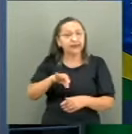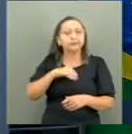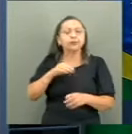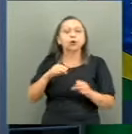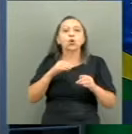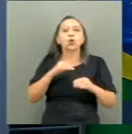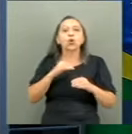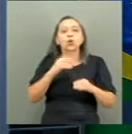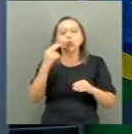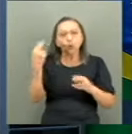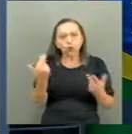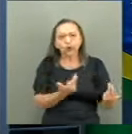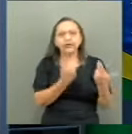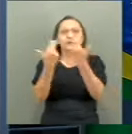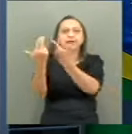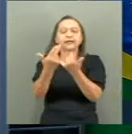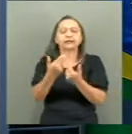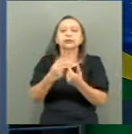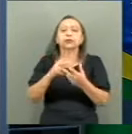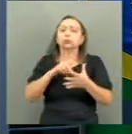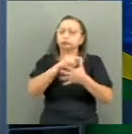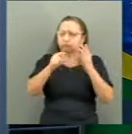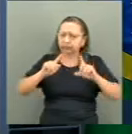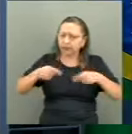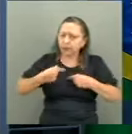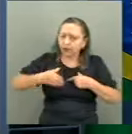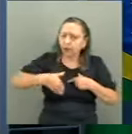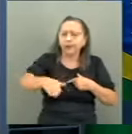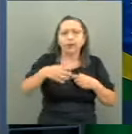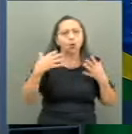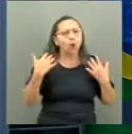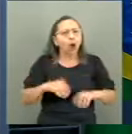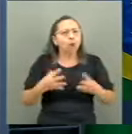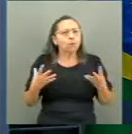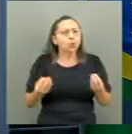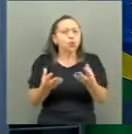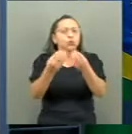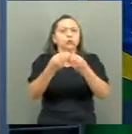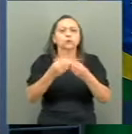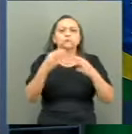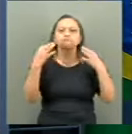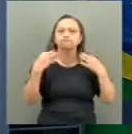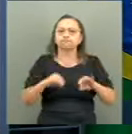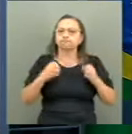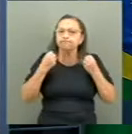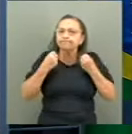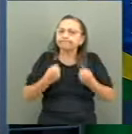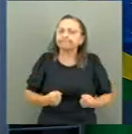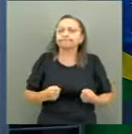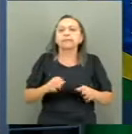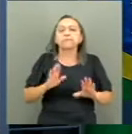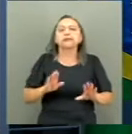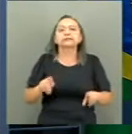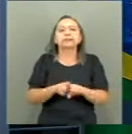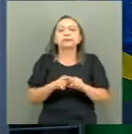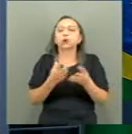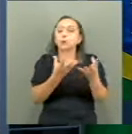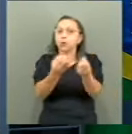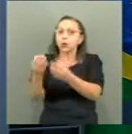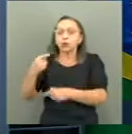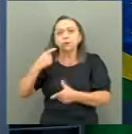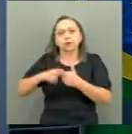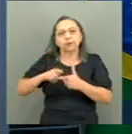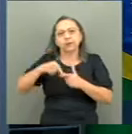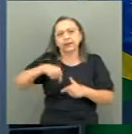vice. Os desafios que temos pela frente são enormes, são profundos e intensos, são muitos problemas do